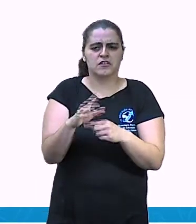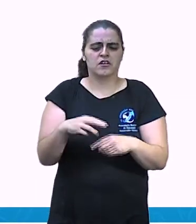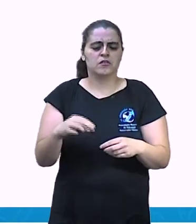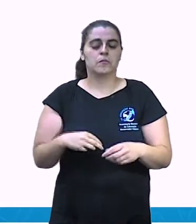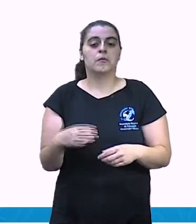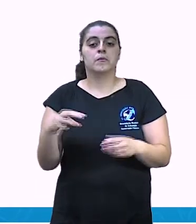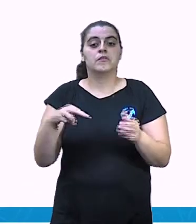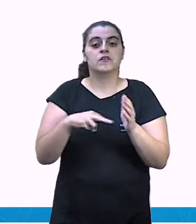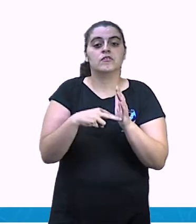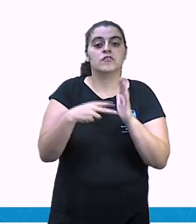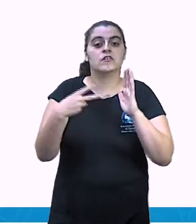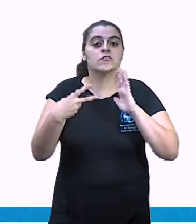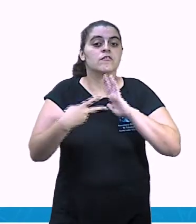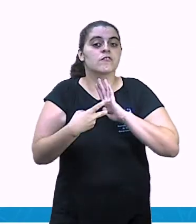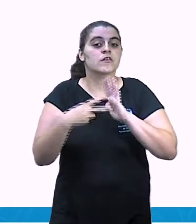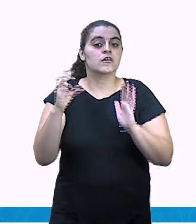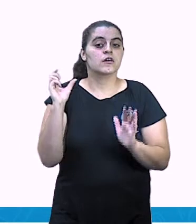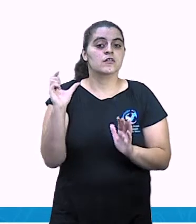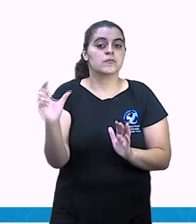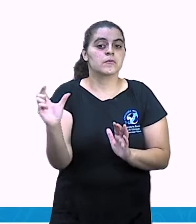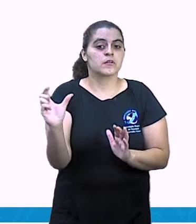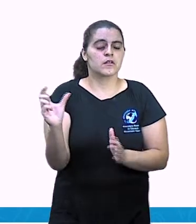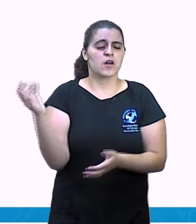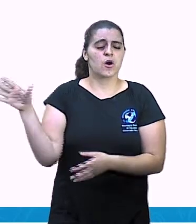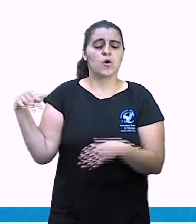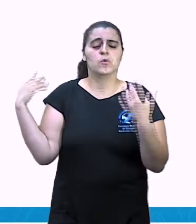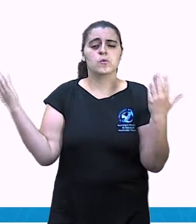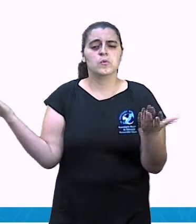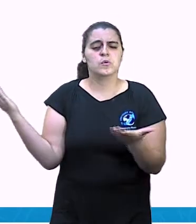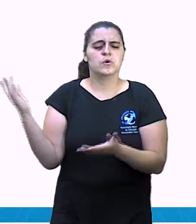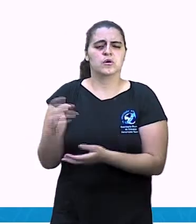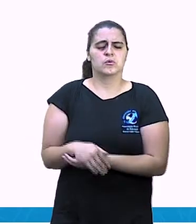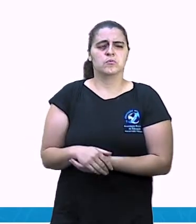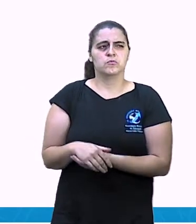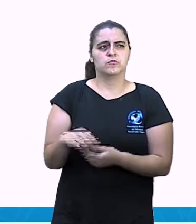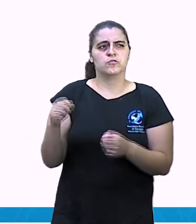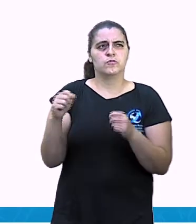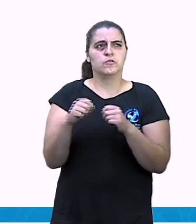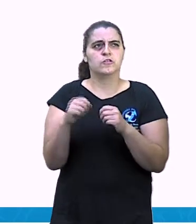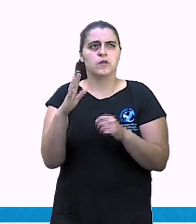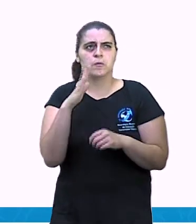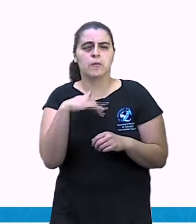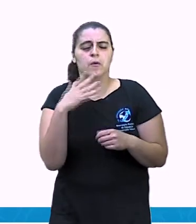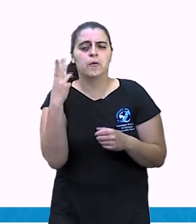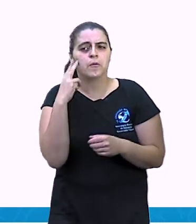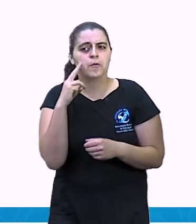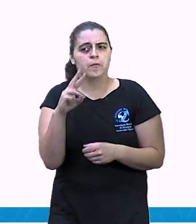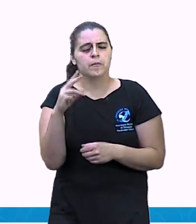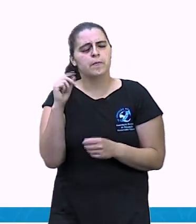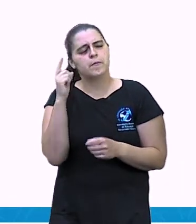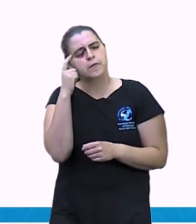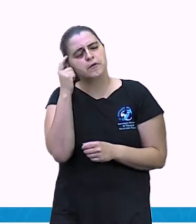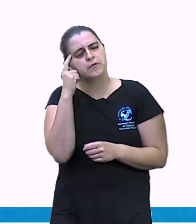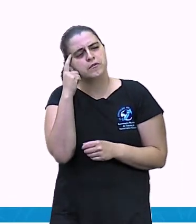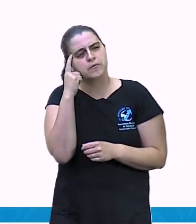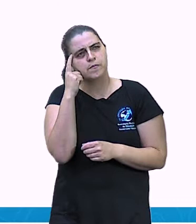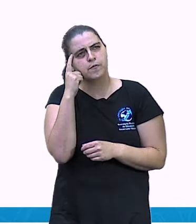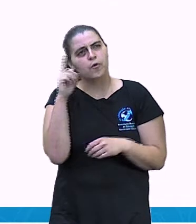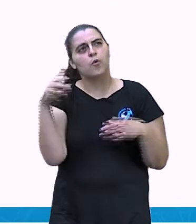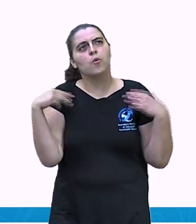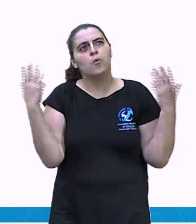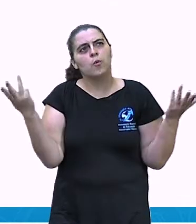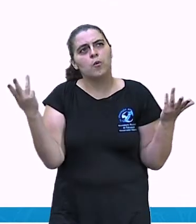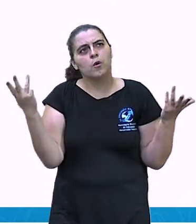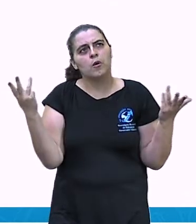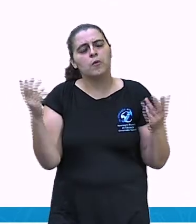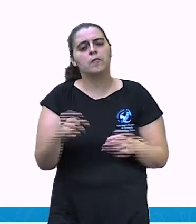sentido? Então, qual outra palavra que eu poderia colocar no lugar de judiaram e se fartaram, que eu não mudaria